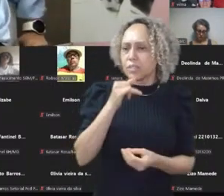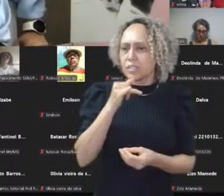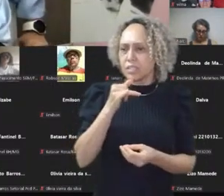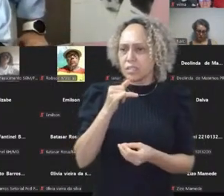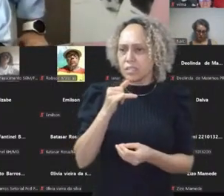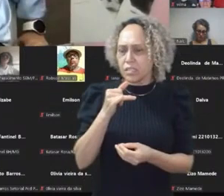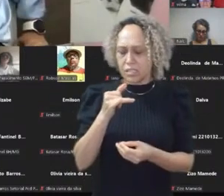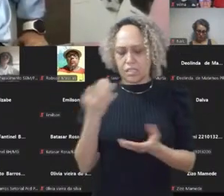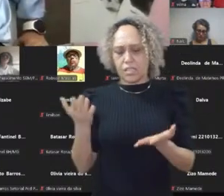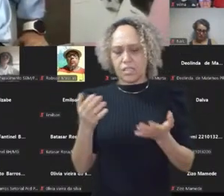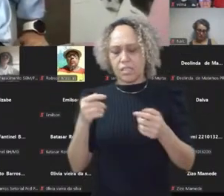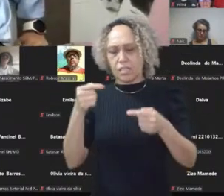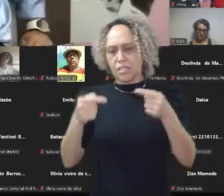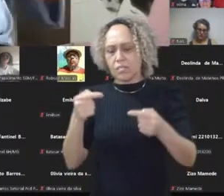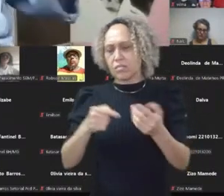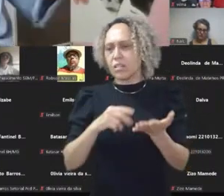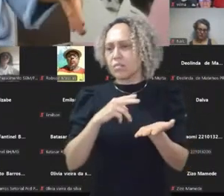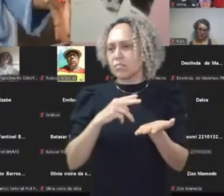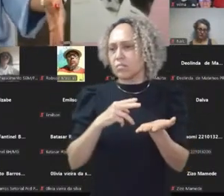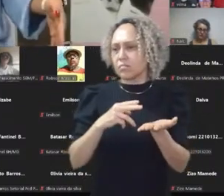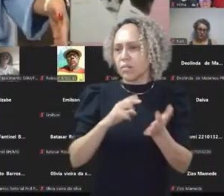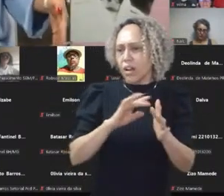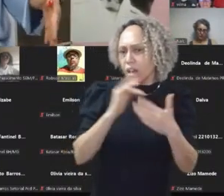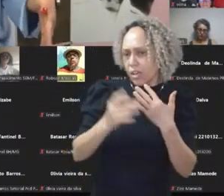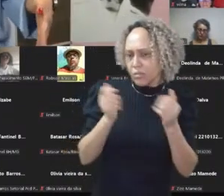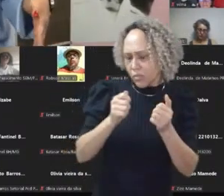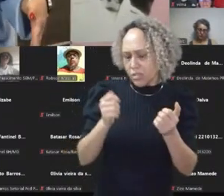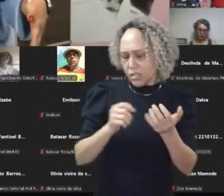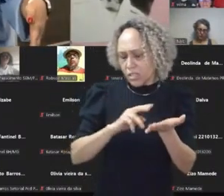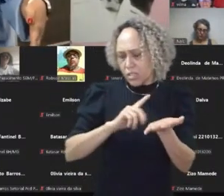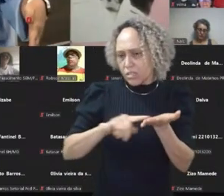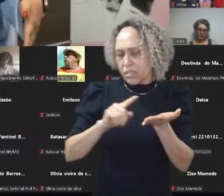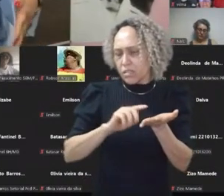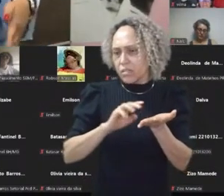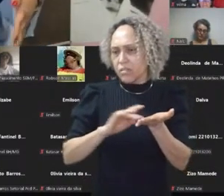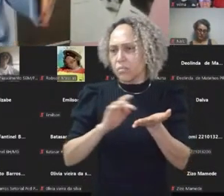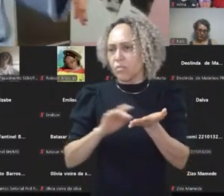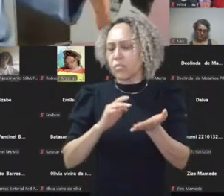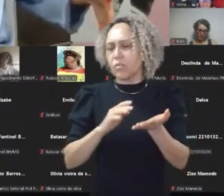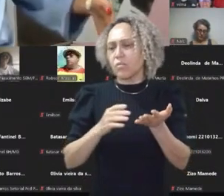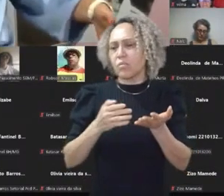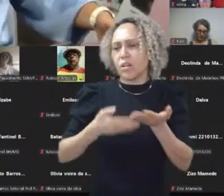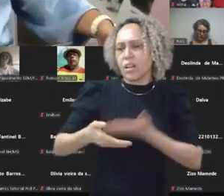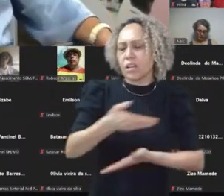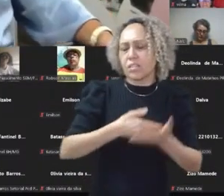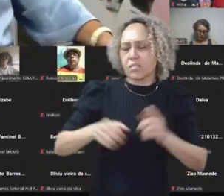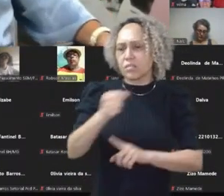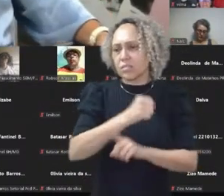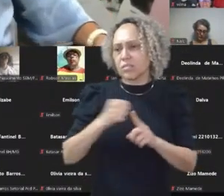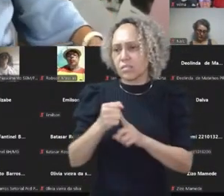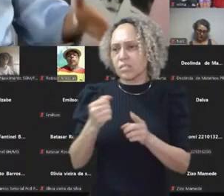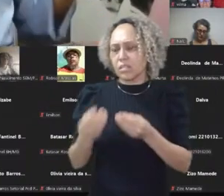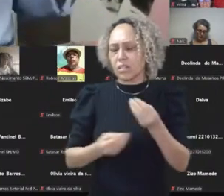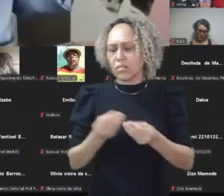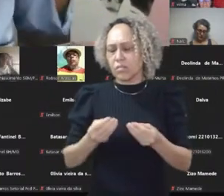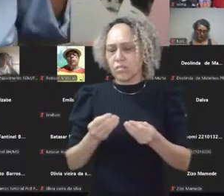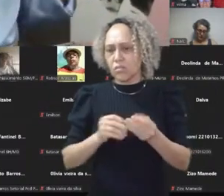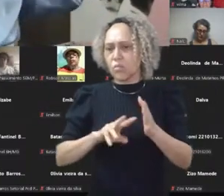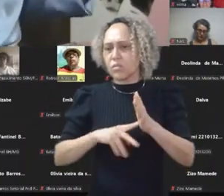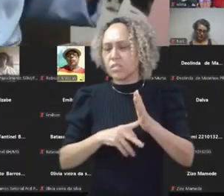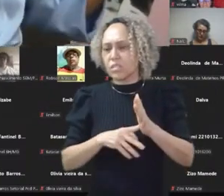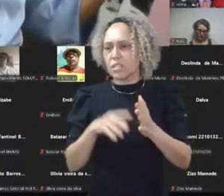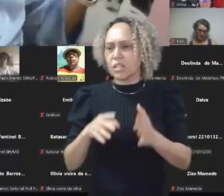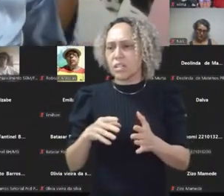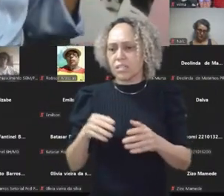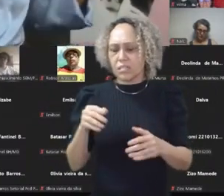Ele pode ter a mesma relevância que um sindicato. Veja aí a Vida Além do Trabalho, o que provocou no debate público. Então, quando a gente